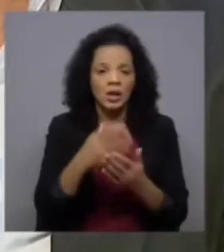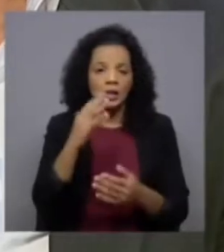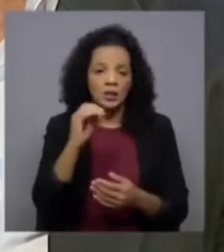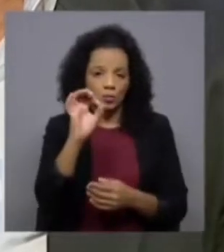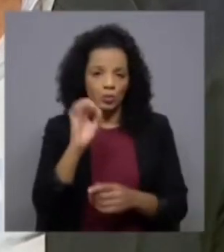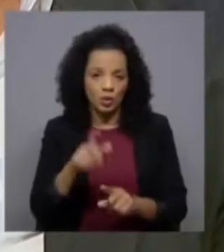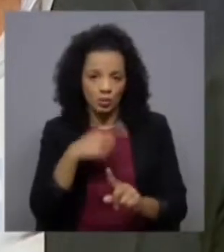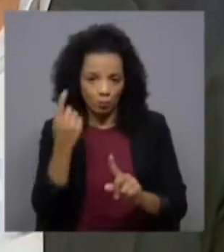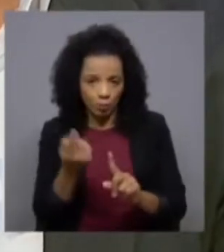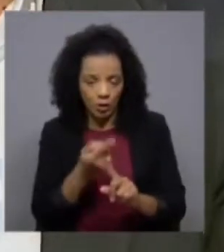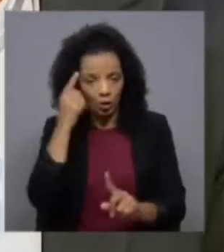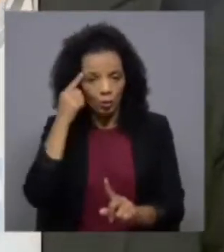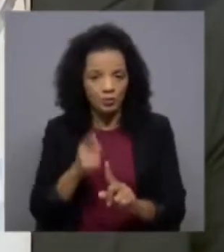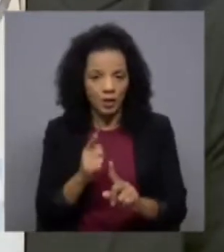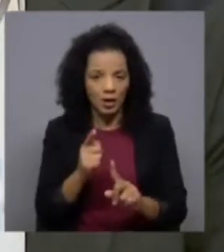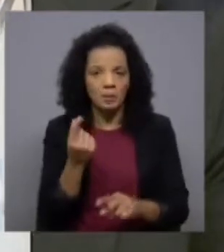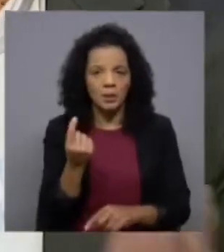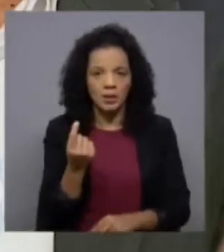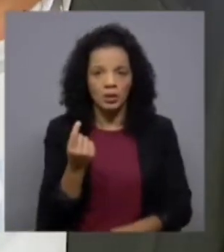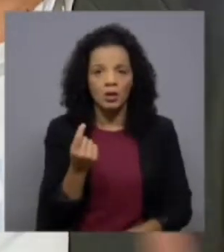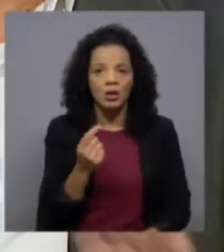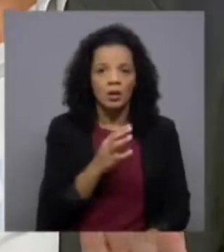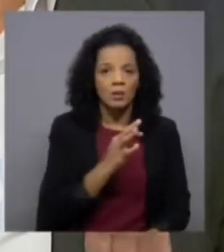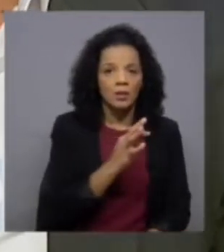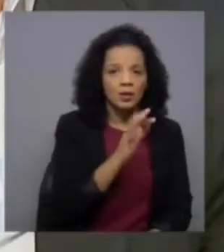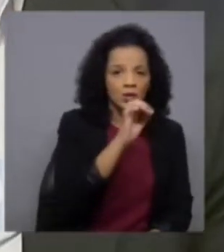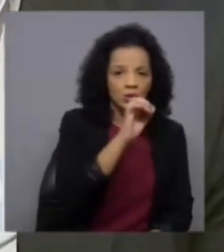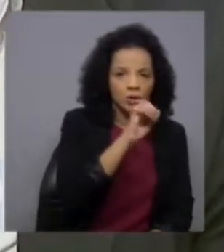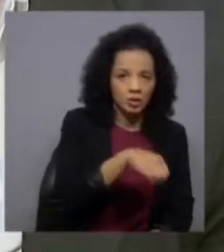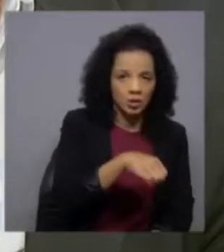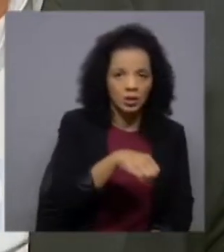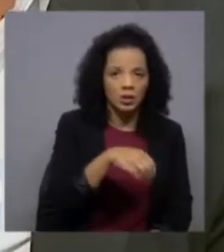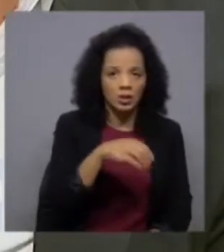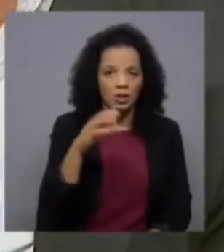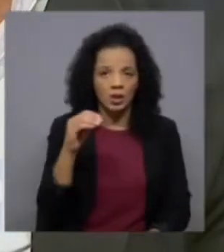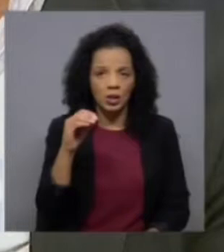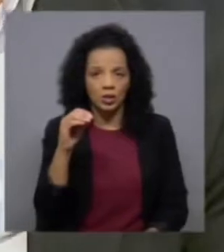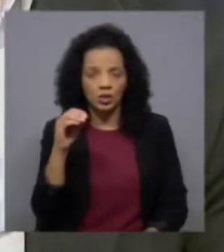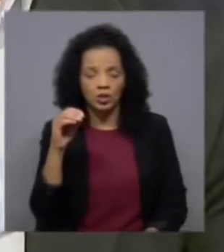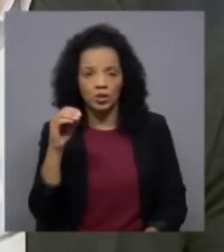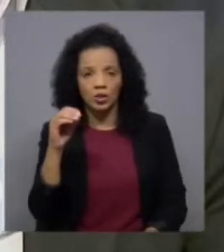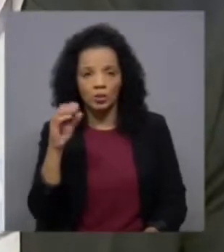pretendem em capitalização composta 14 meses sim a 12 meses não tem que dar 10%